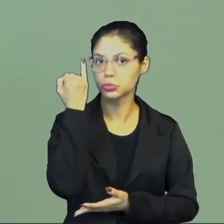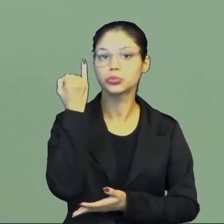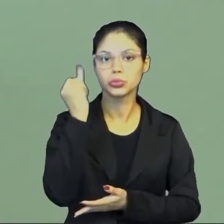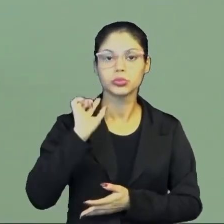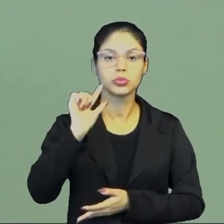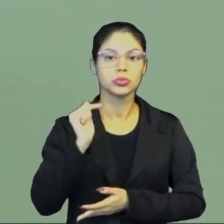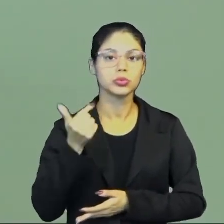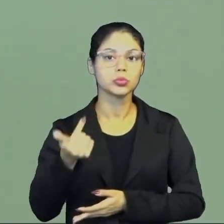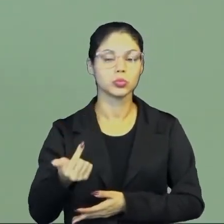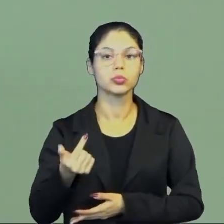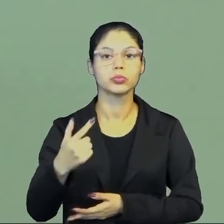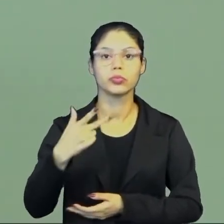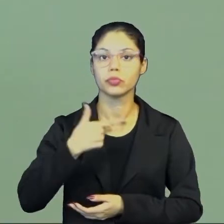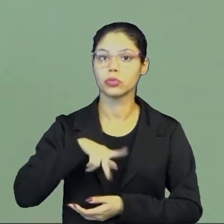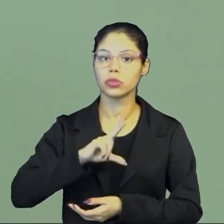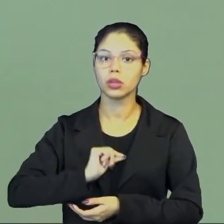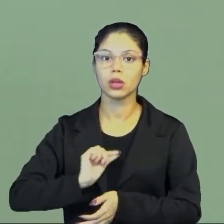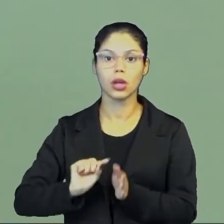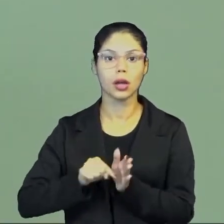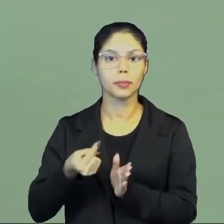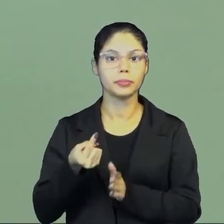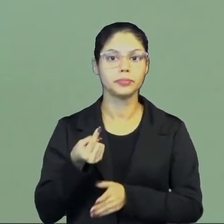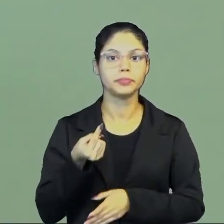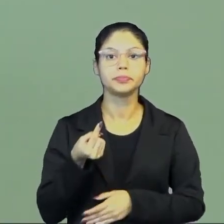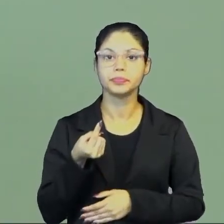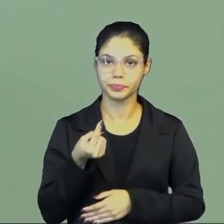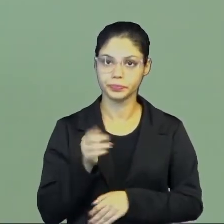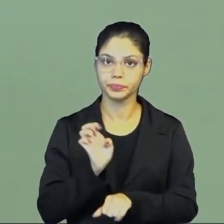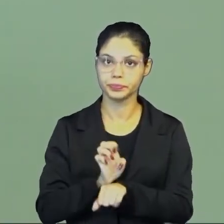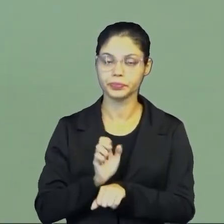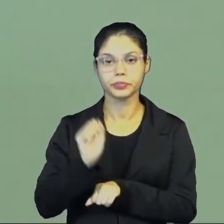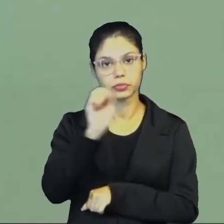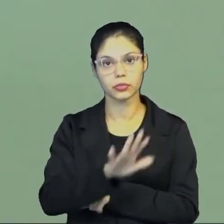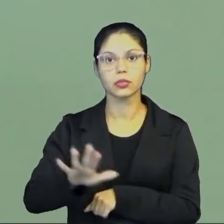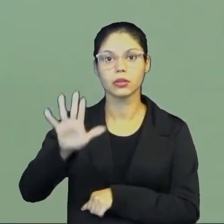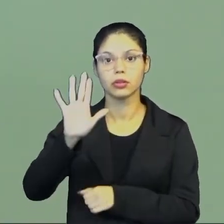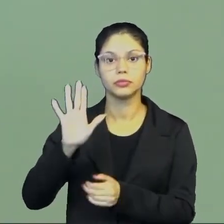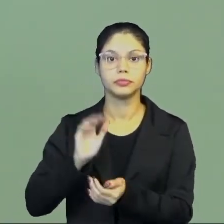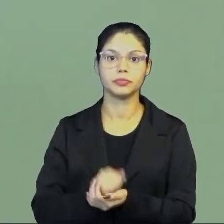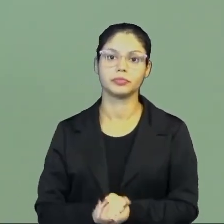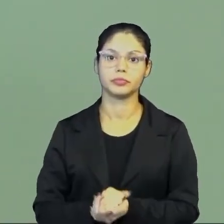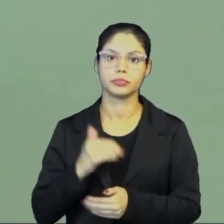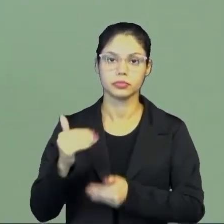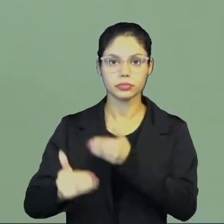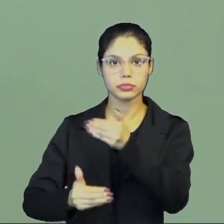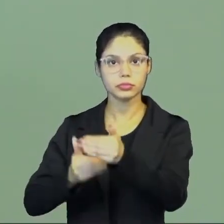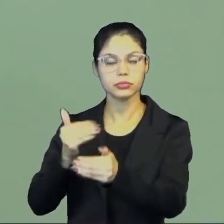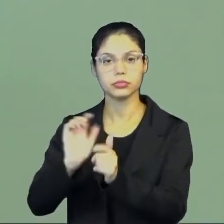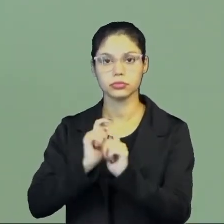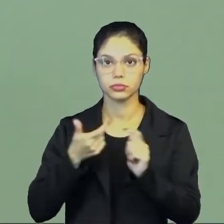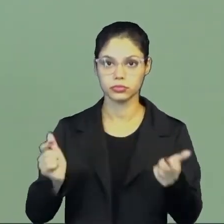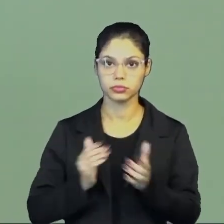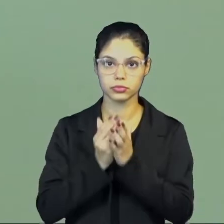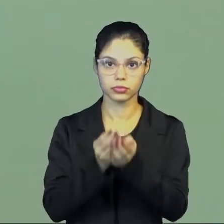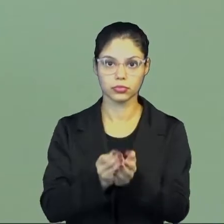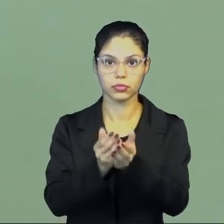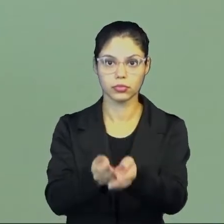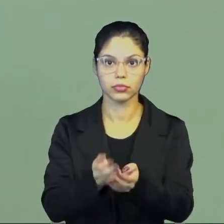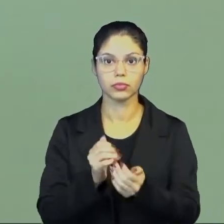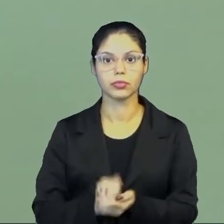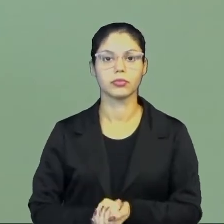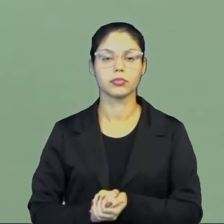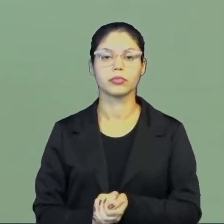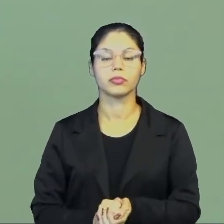Depois, Portugal é o primeiro estado nacional a se lançar ao processo das grandes navegações, das